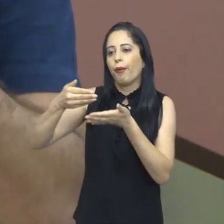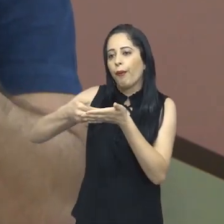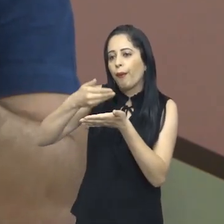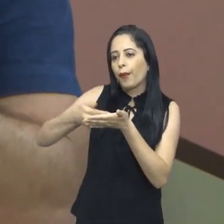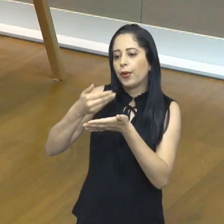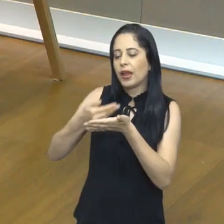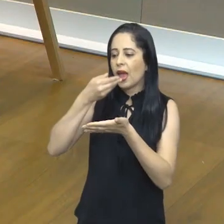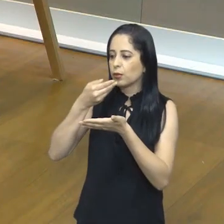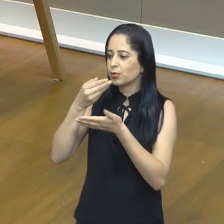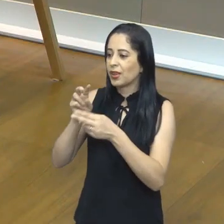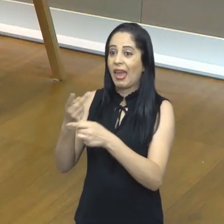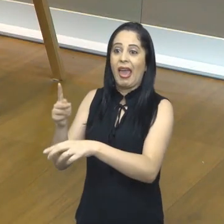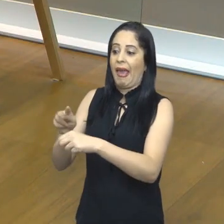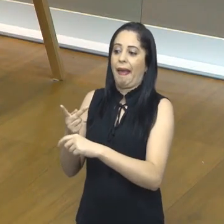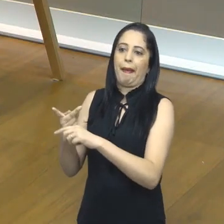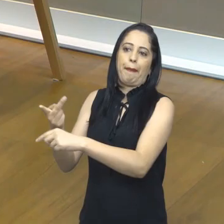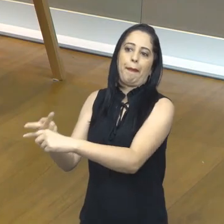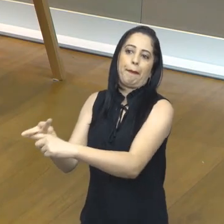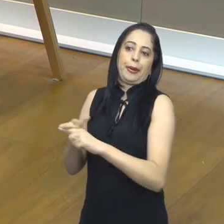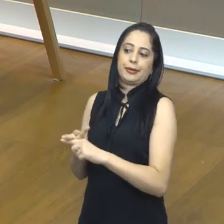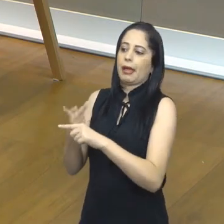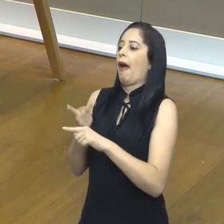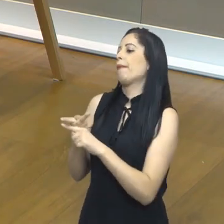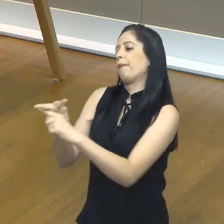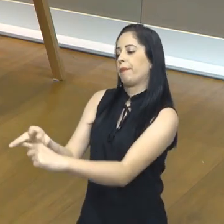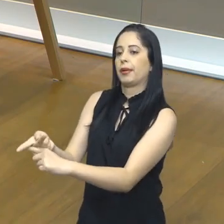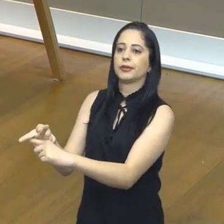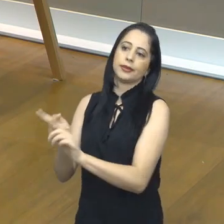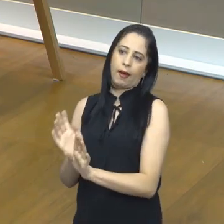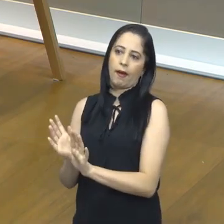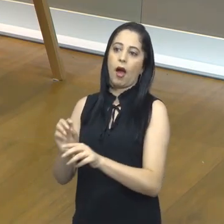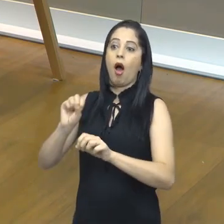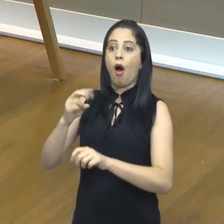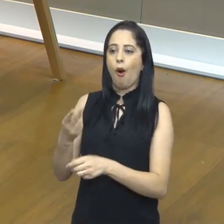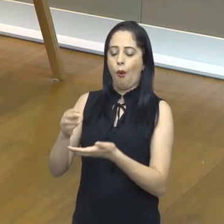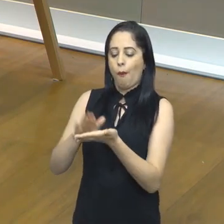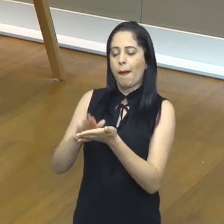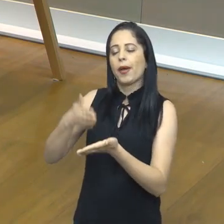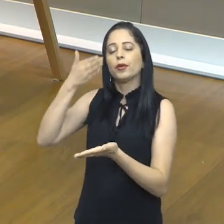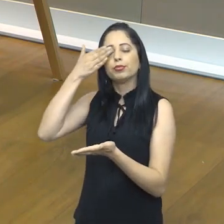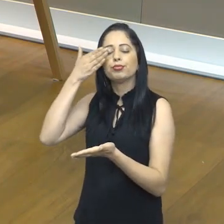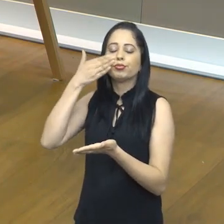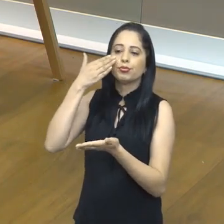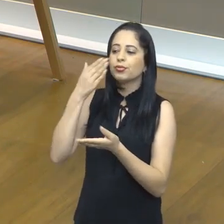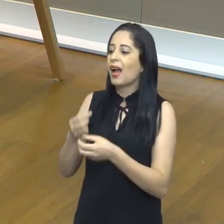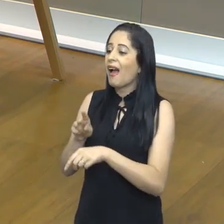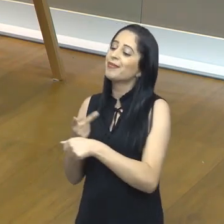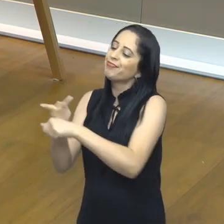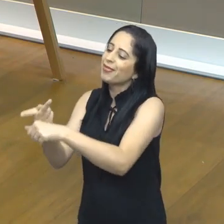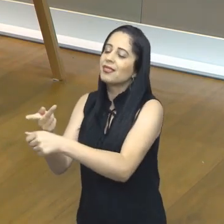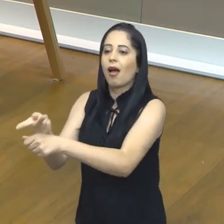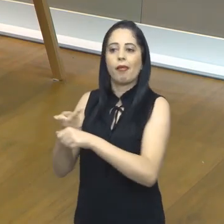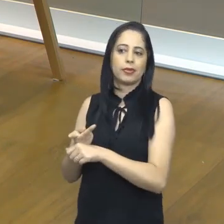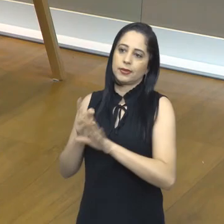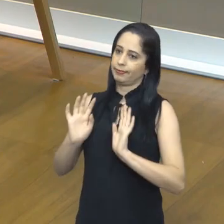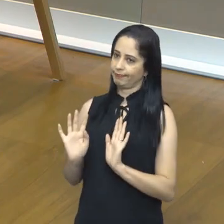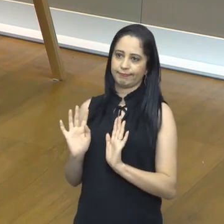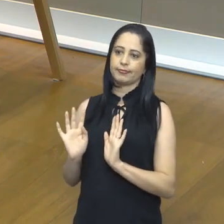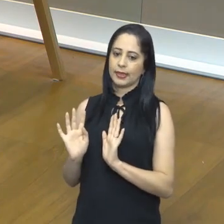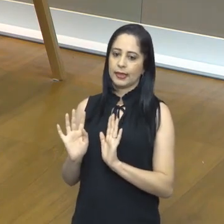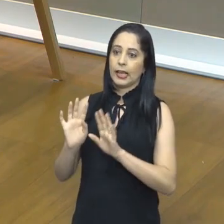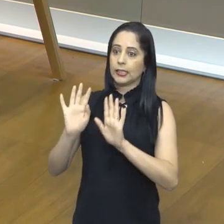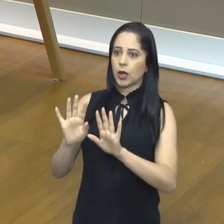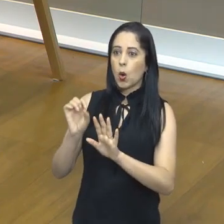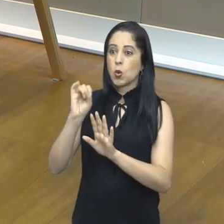Então, colheres, superfícies e a outra pessoa coloca no olho, contaminação das mãos. Então, sempre que possível, e